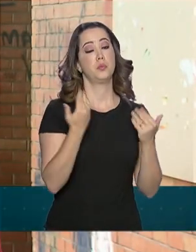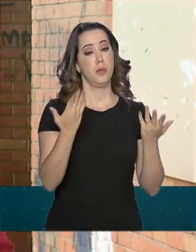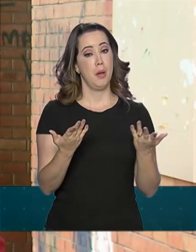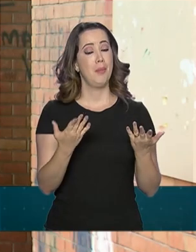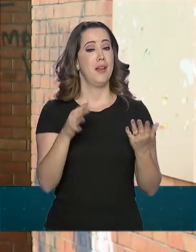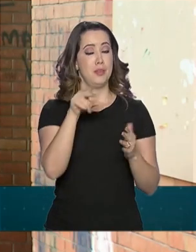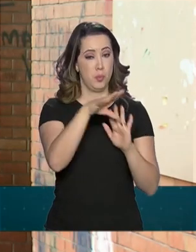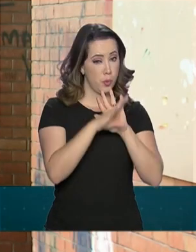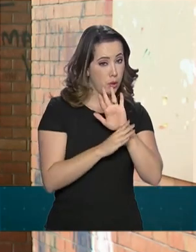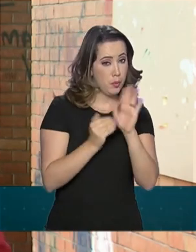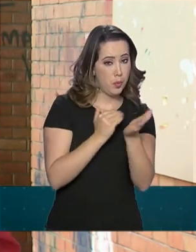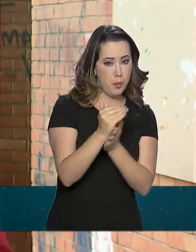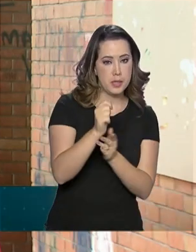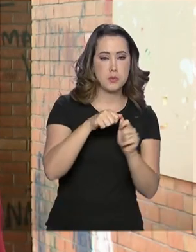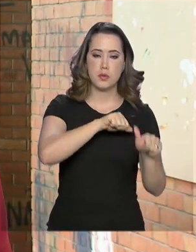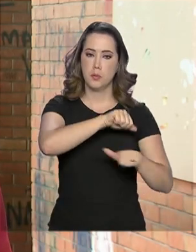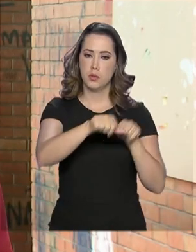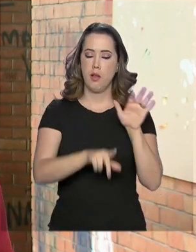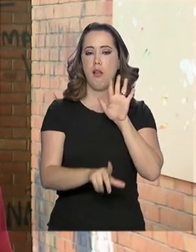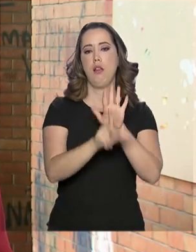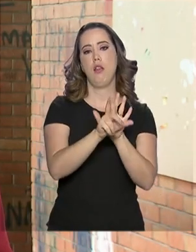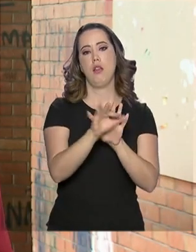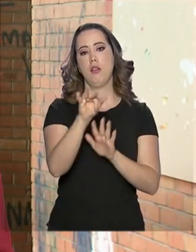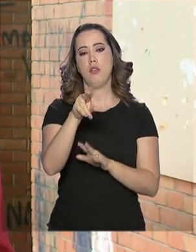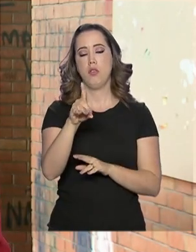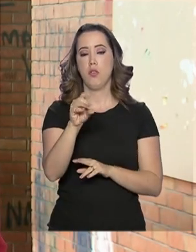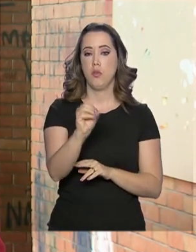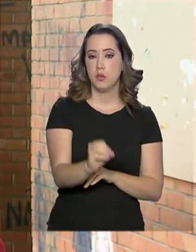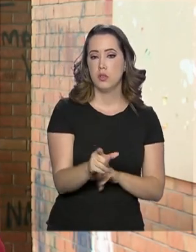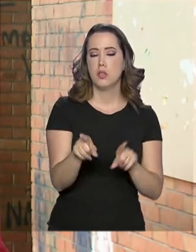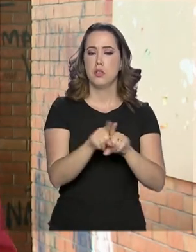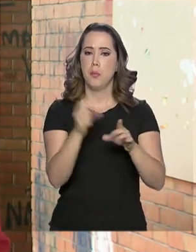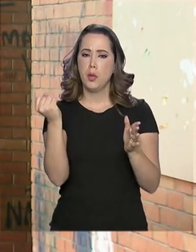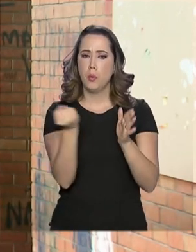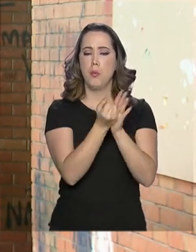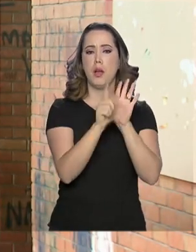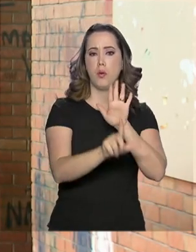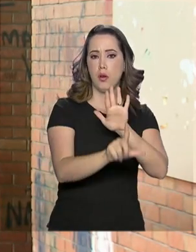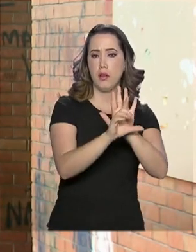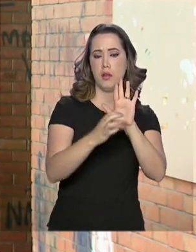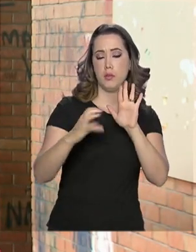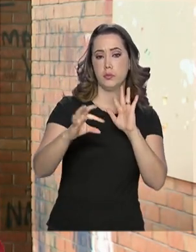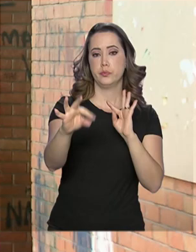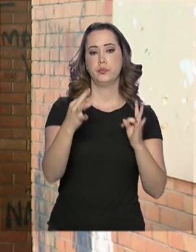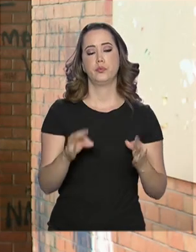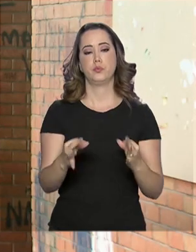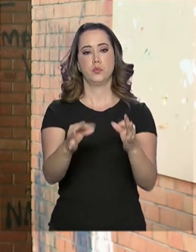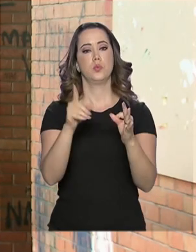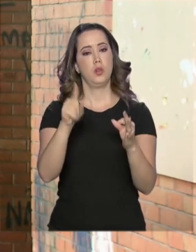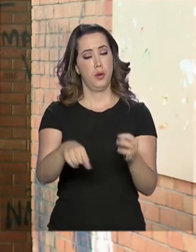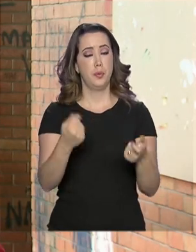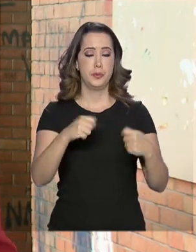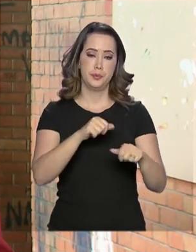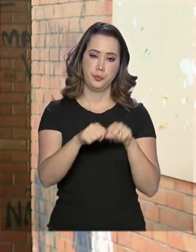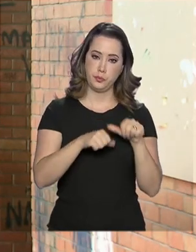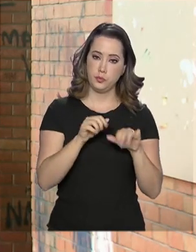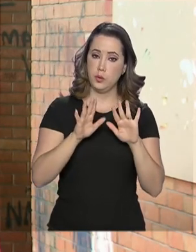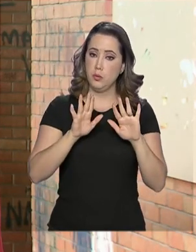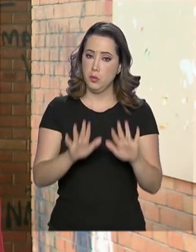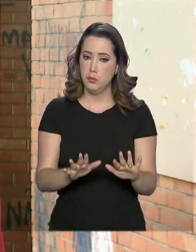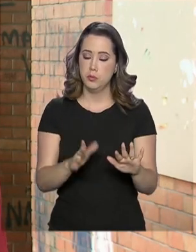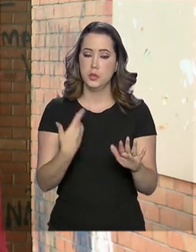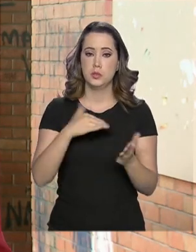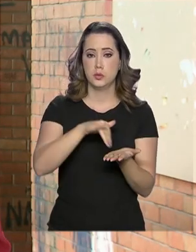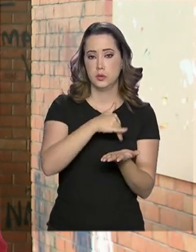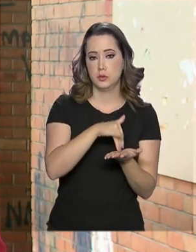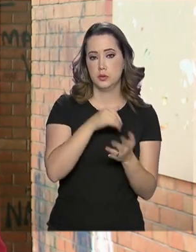alterar a legislação. A dos fundos constitucionais e do marco legal da ciência e tecnologia são exemplos. Mas, segundo